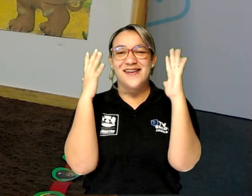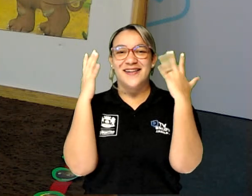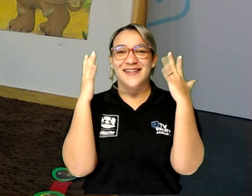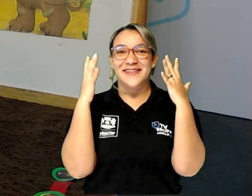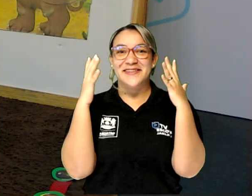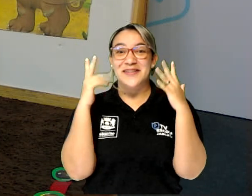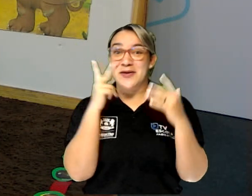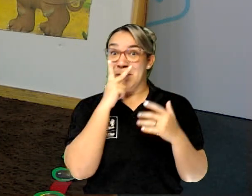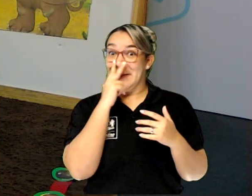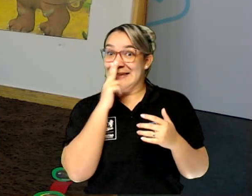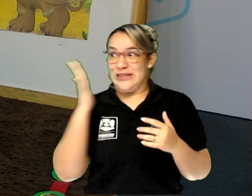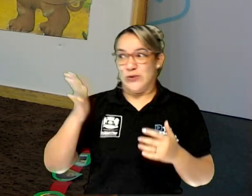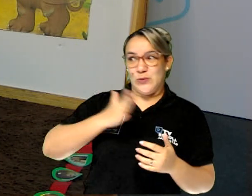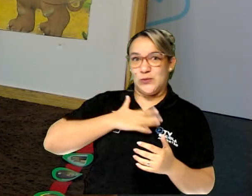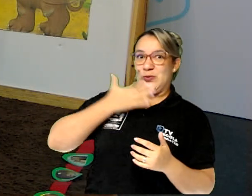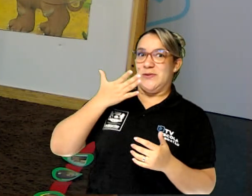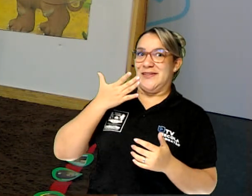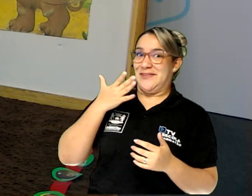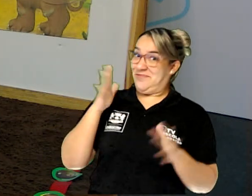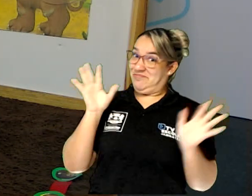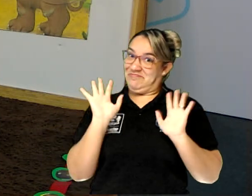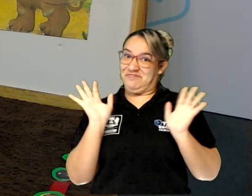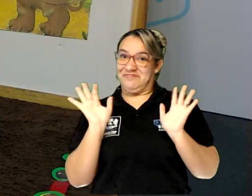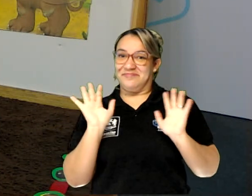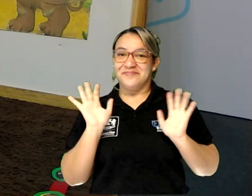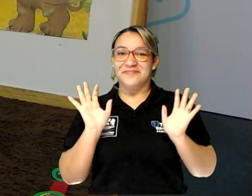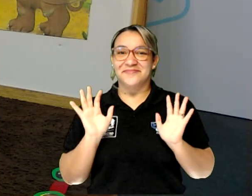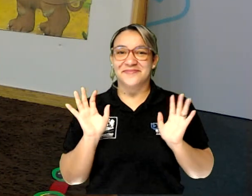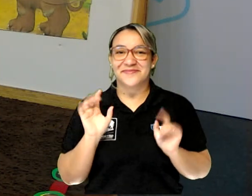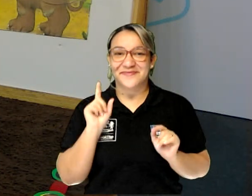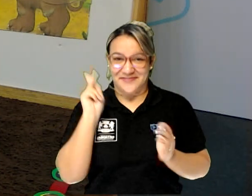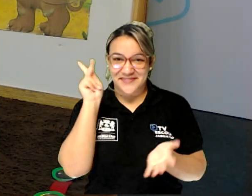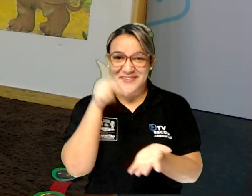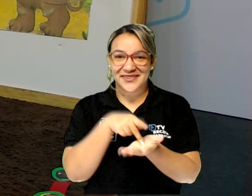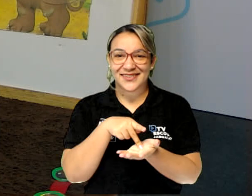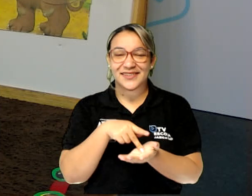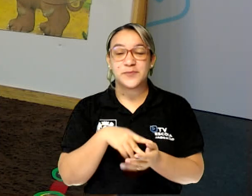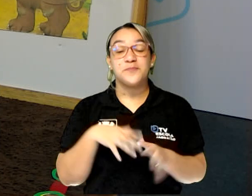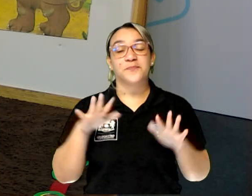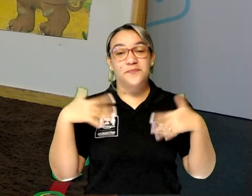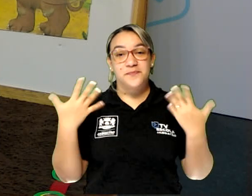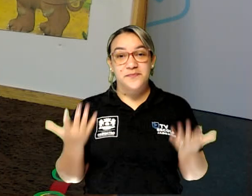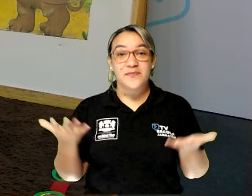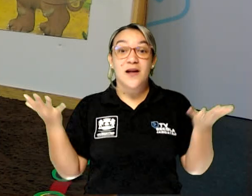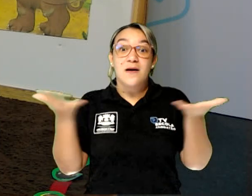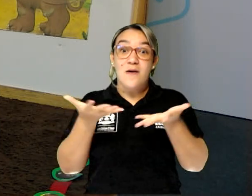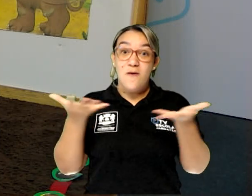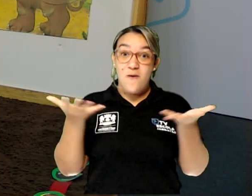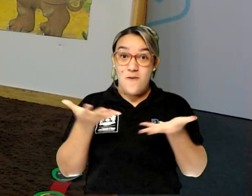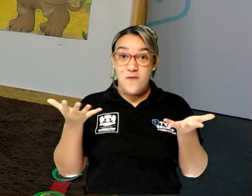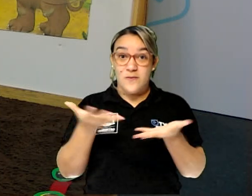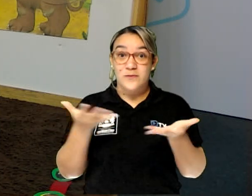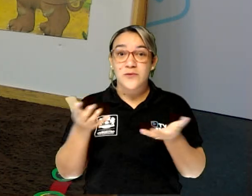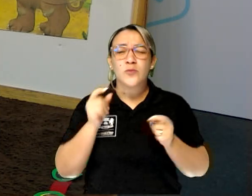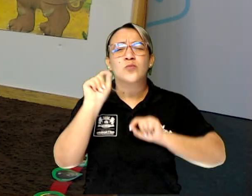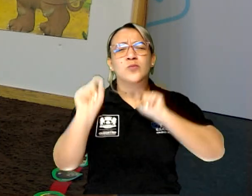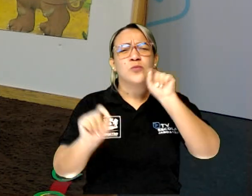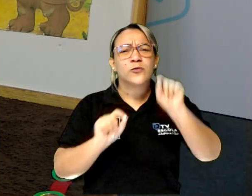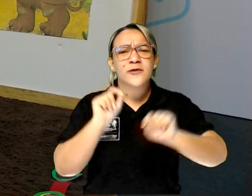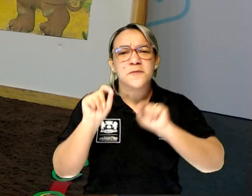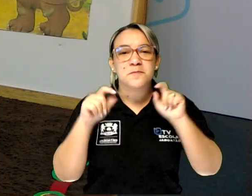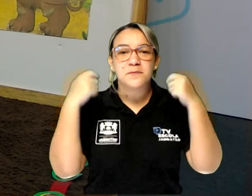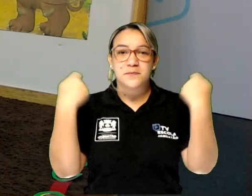Que parece assustador, mas nem é tanto assim, não é verdade, crianças? Bom, agora, o que é que eu vou